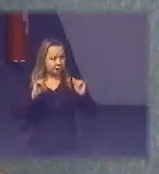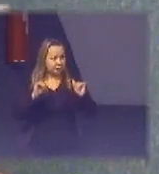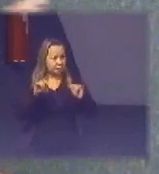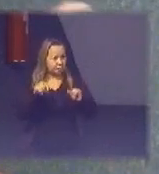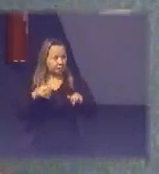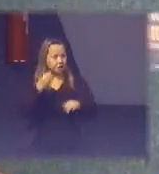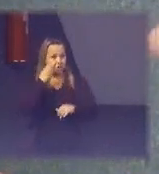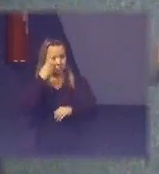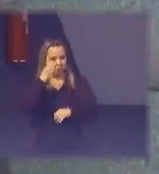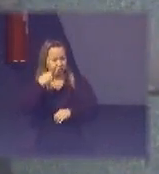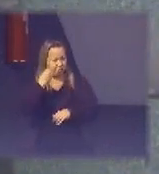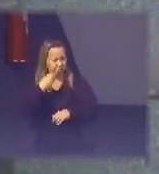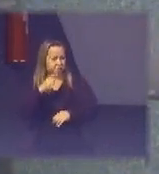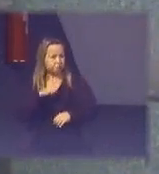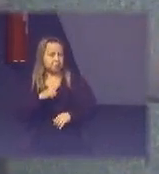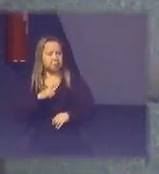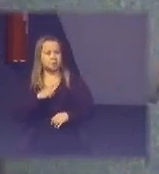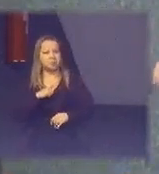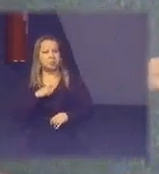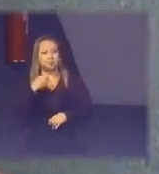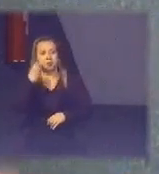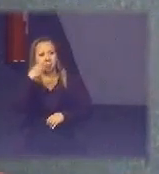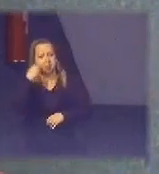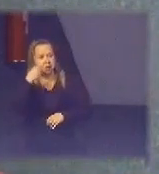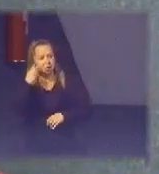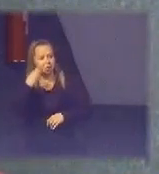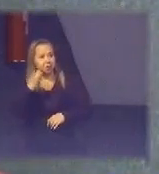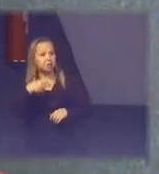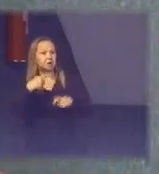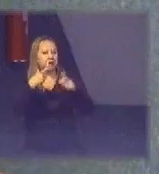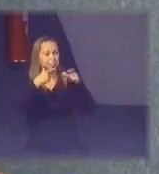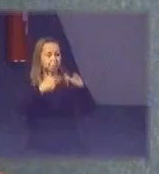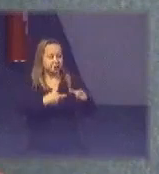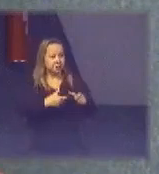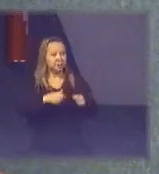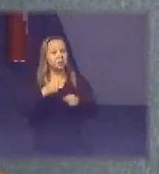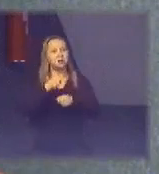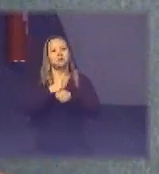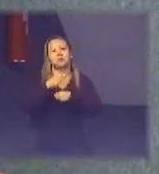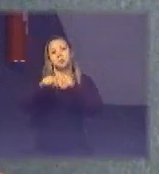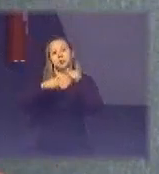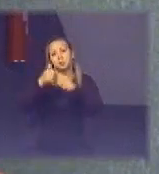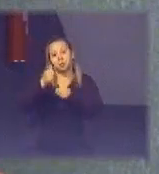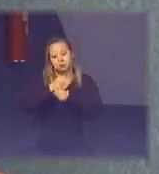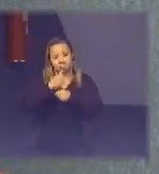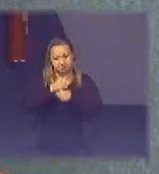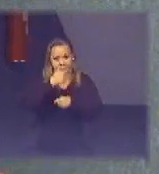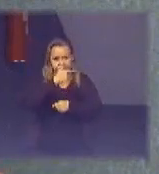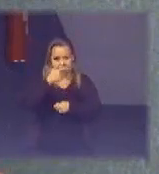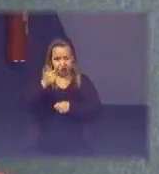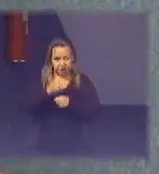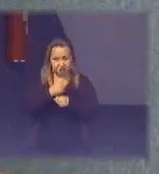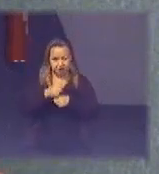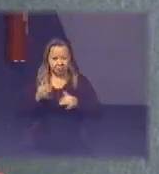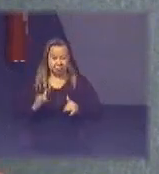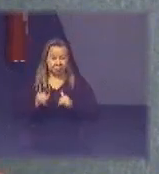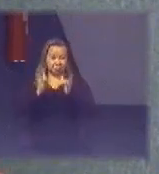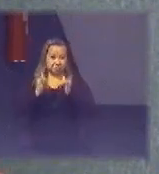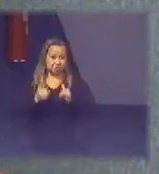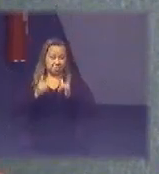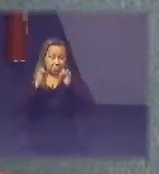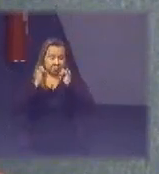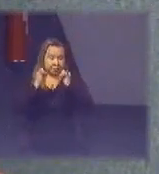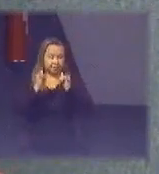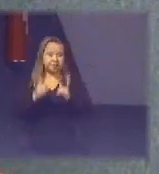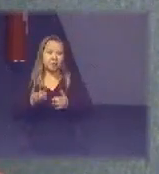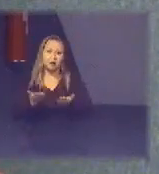experiência bastante grande dentro desse setor trabalhei 22 anos dentro da indústria elétrica e eletrônica e agora